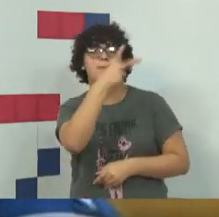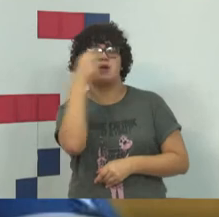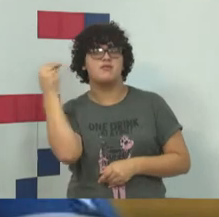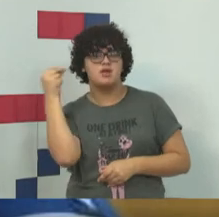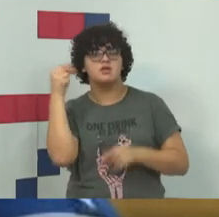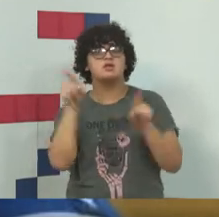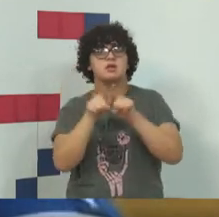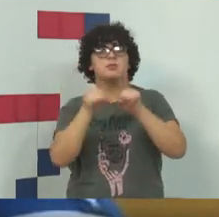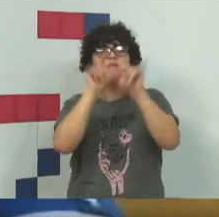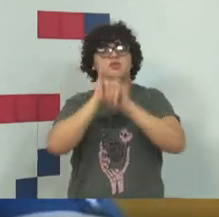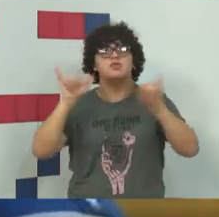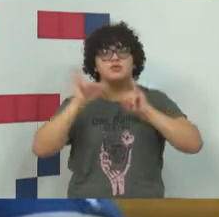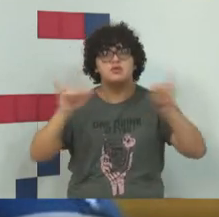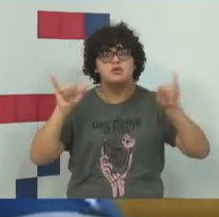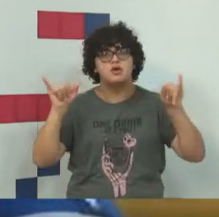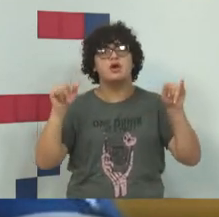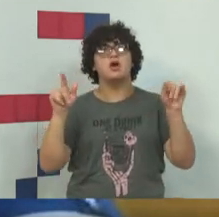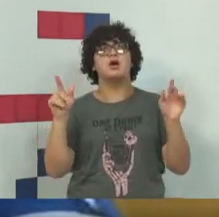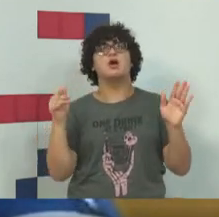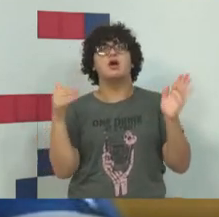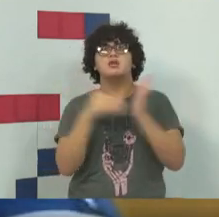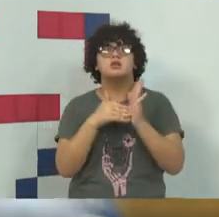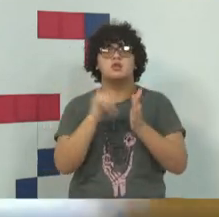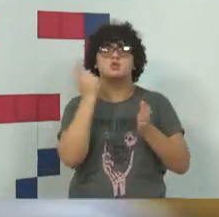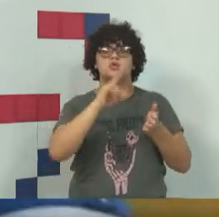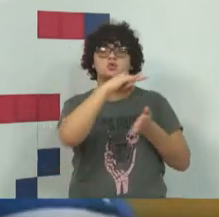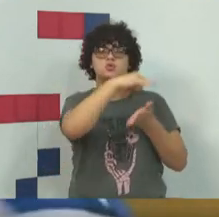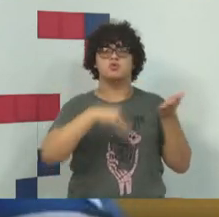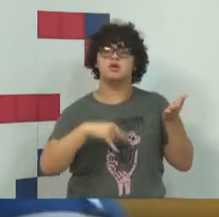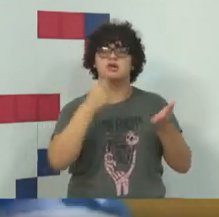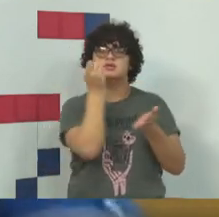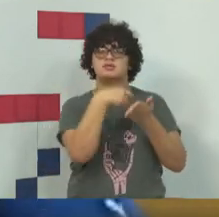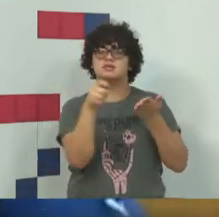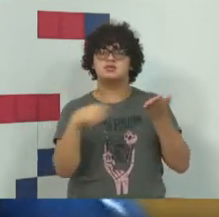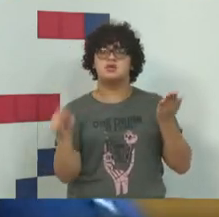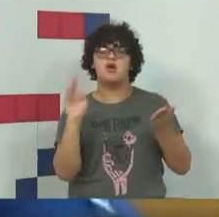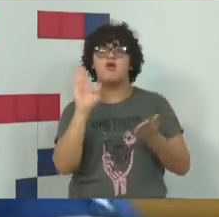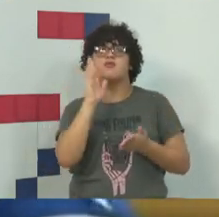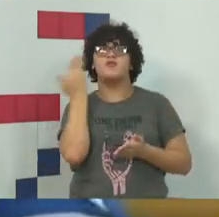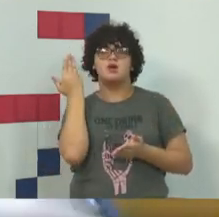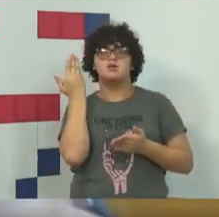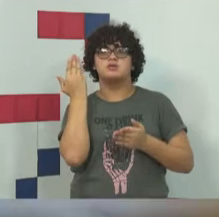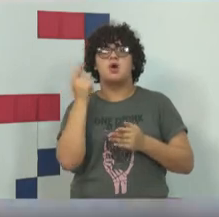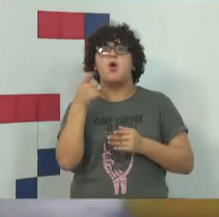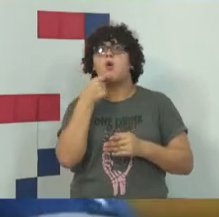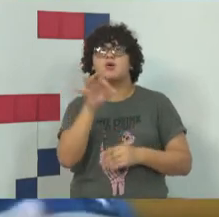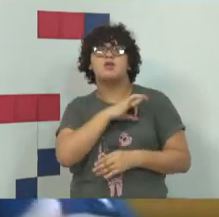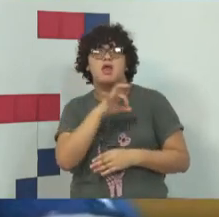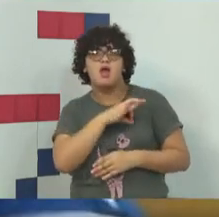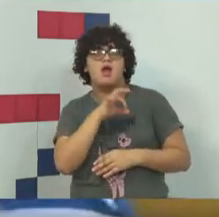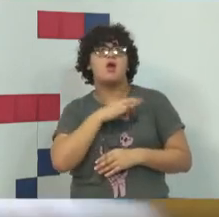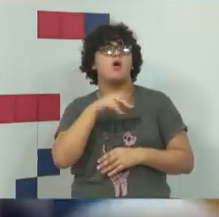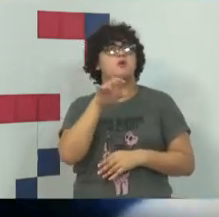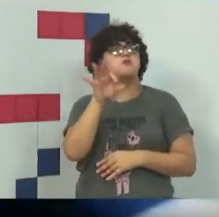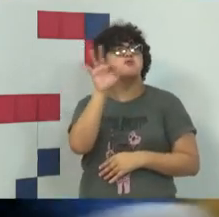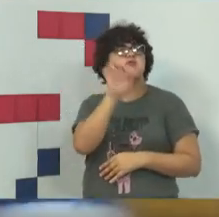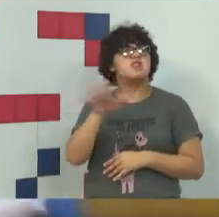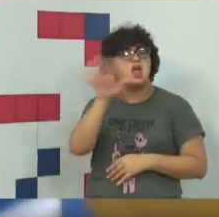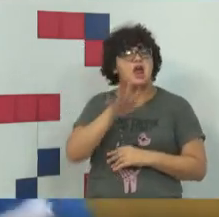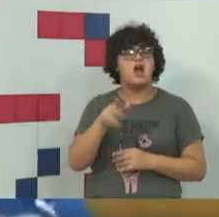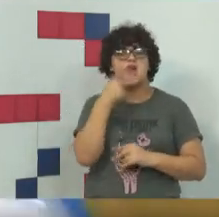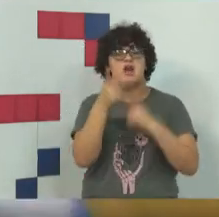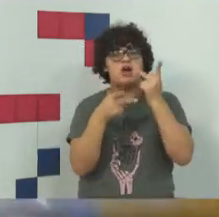acabaram divulgando até uma, um documento com assinatura falsa de um delegado da Polícia Federal, falando